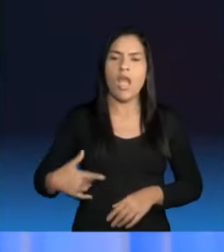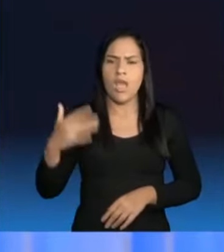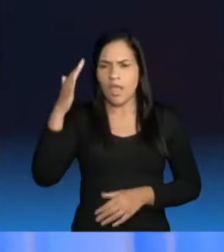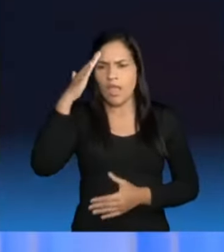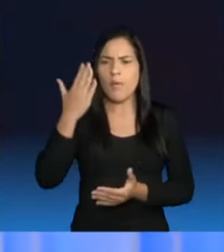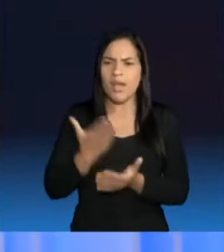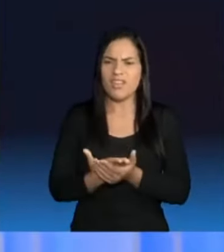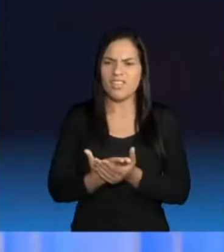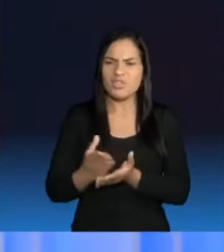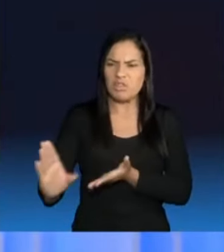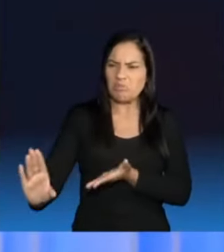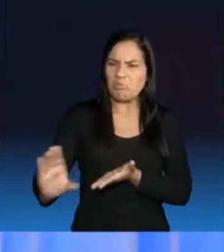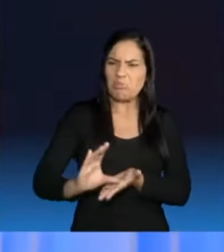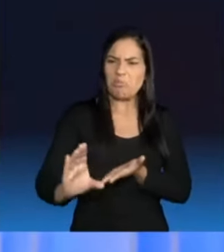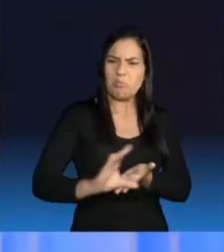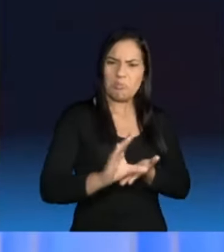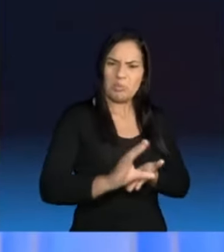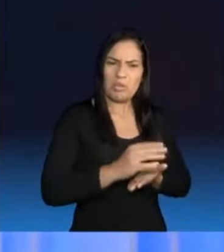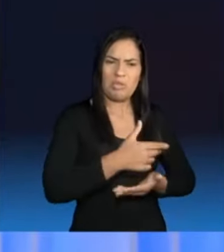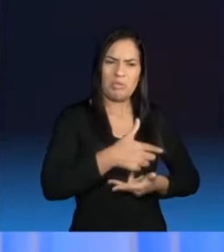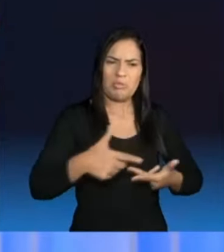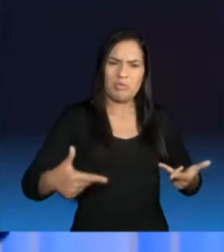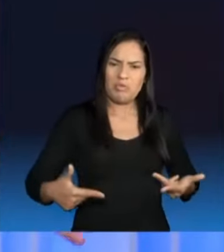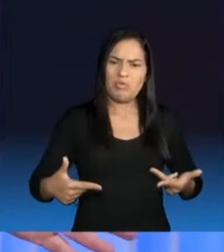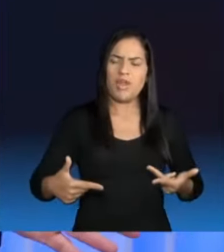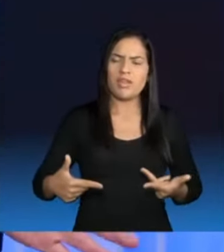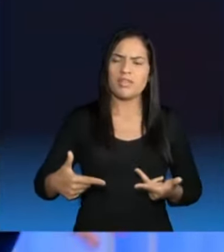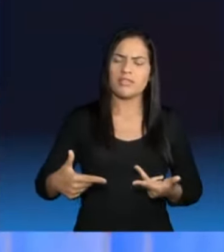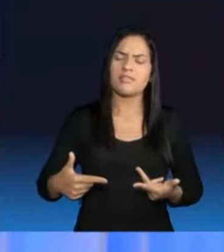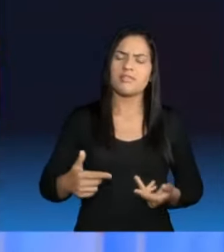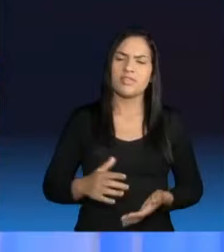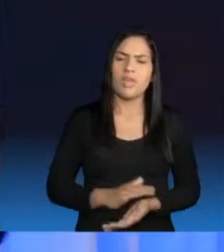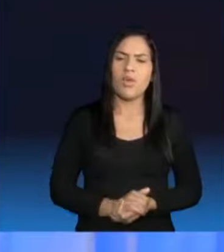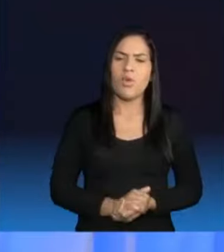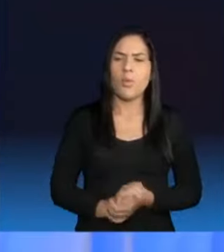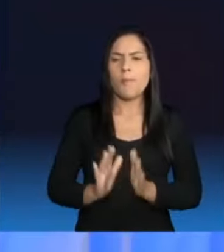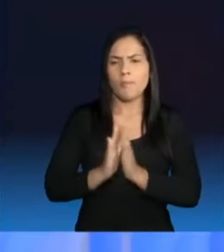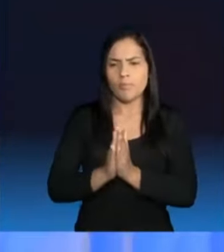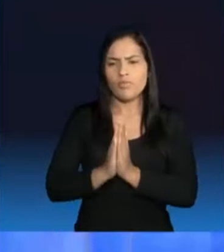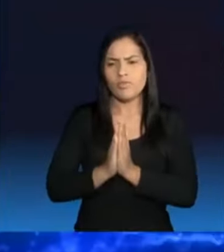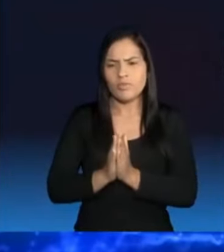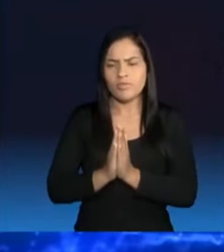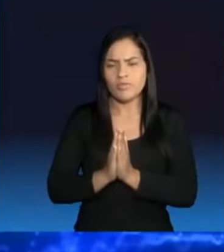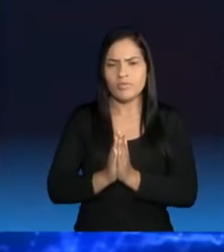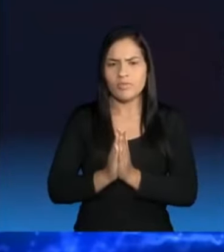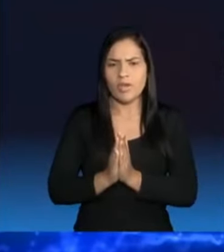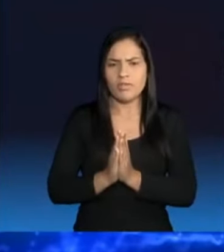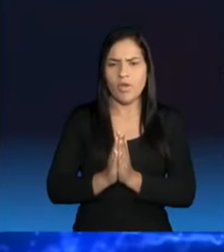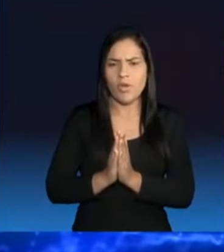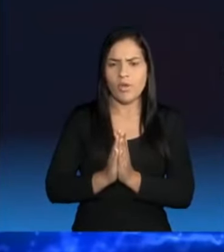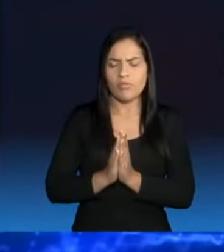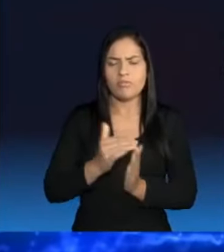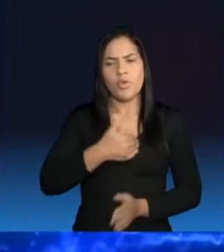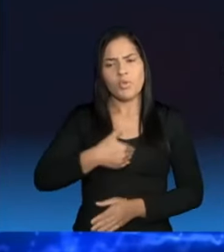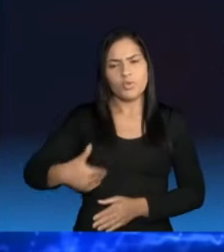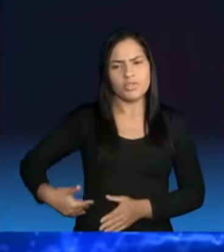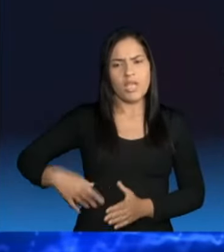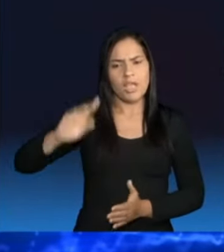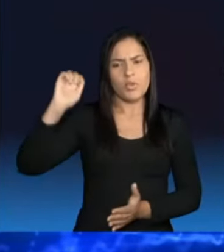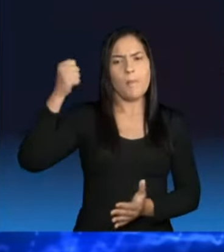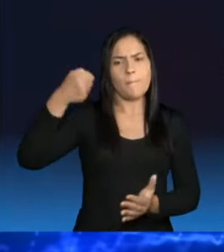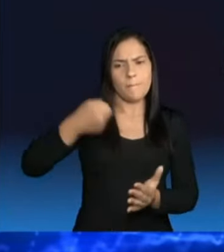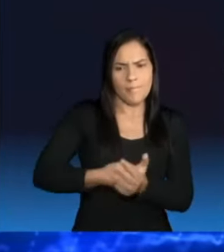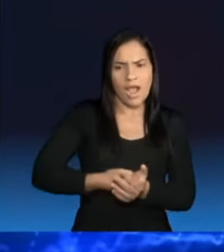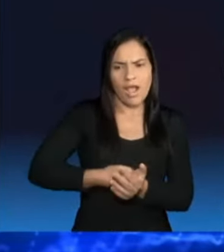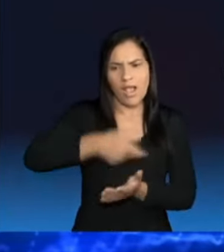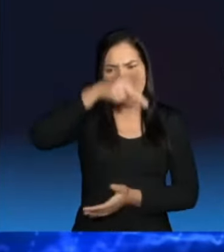recebeu até hoje do governo atual. Então faça esse apelo. Vamos pagar o que o Estado deve ao município para